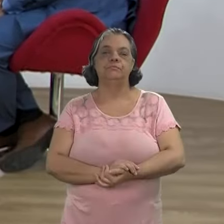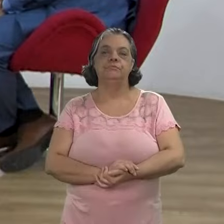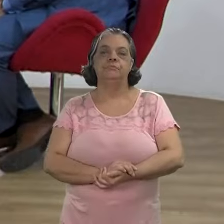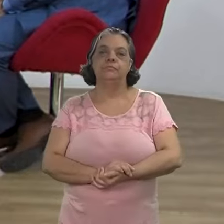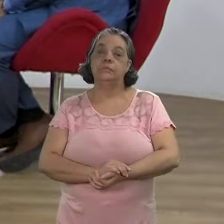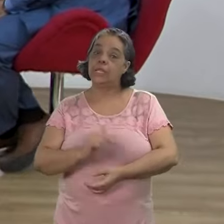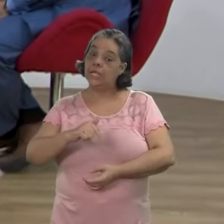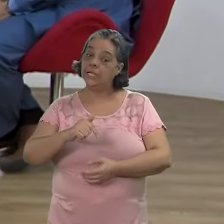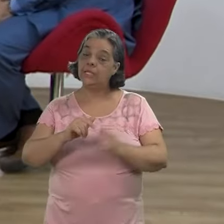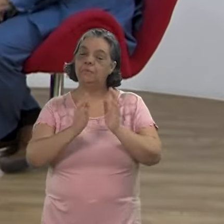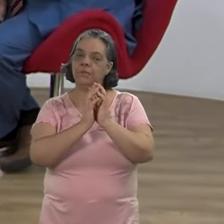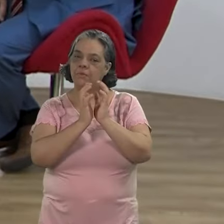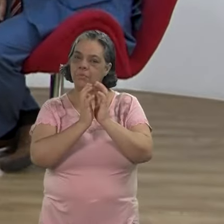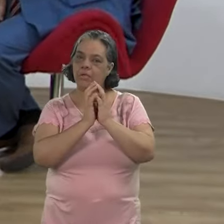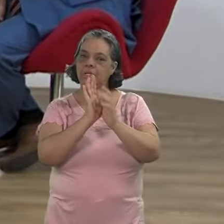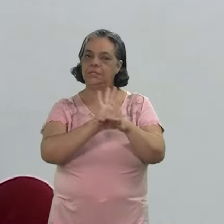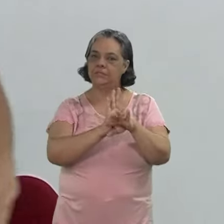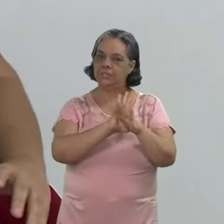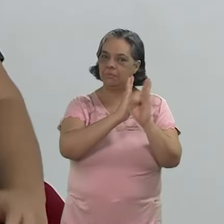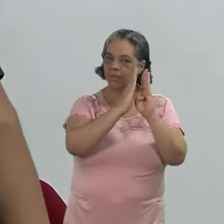Pernambucana.